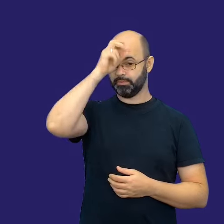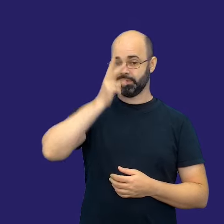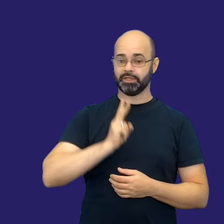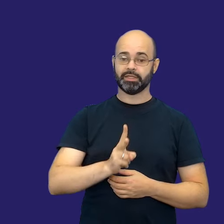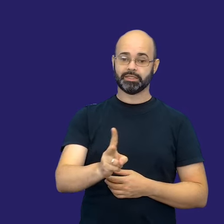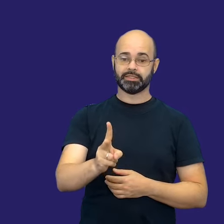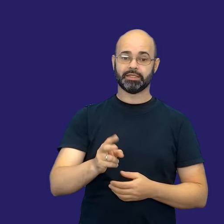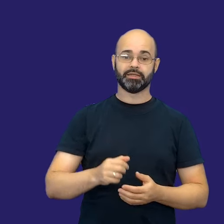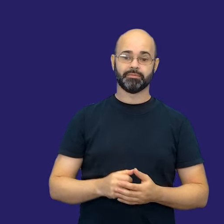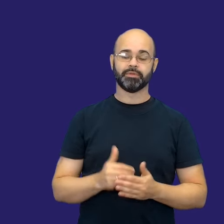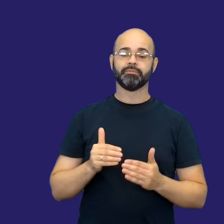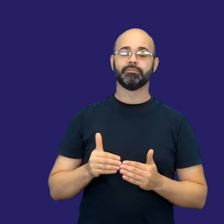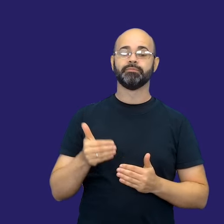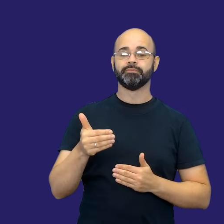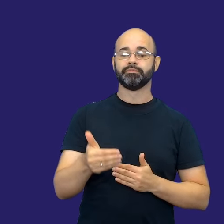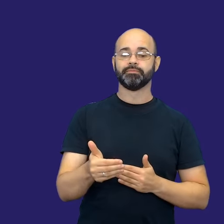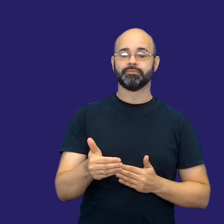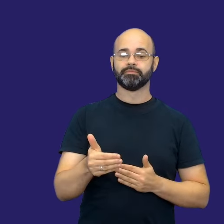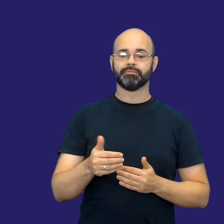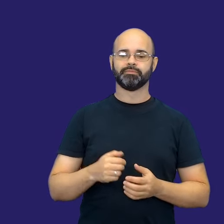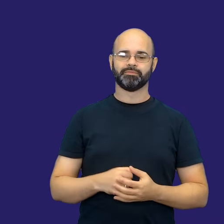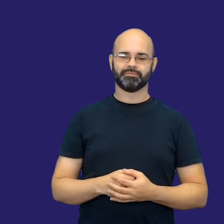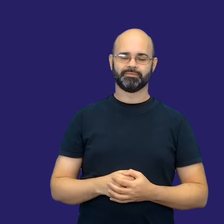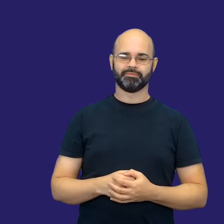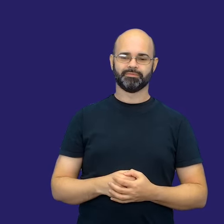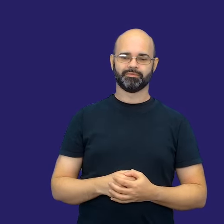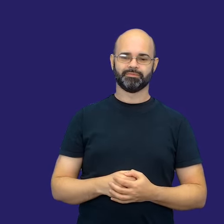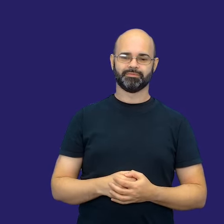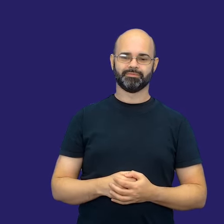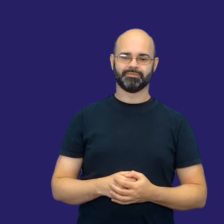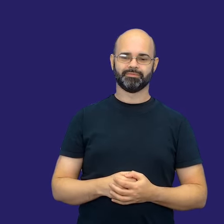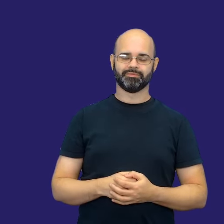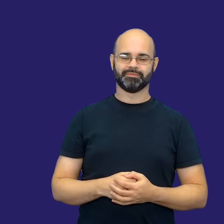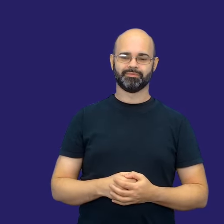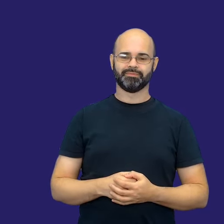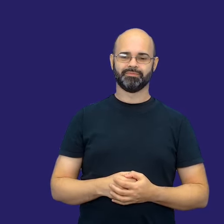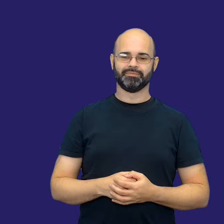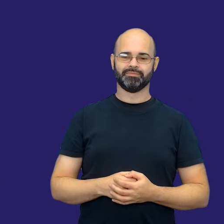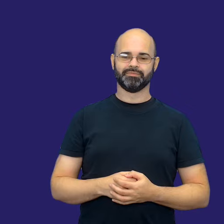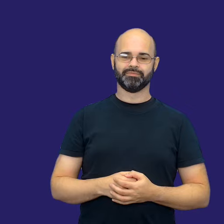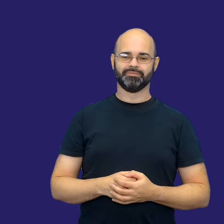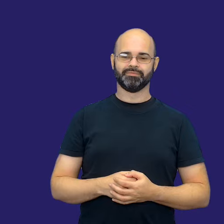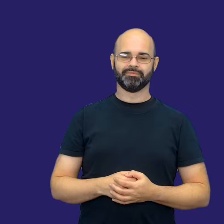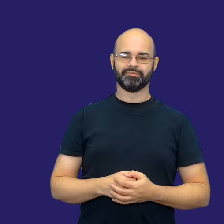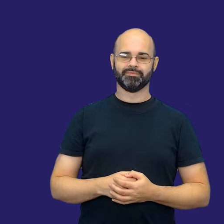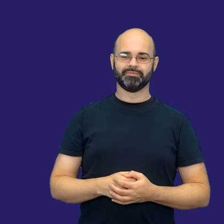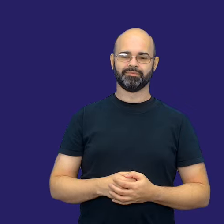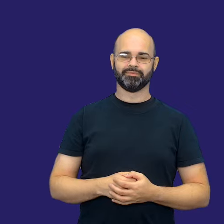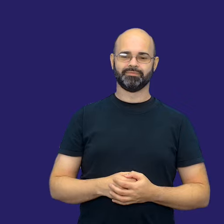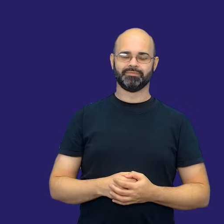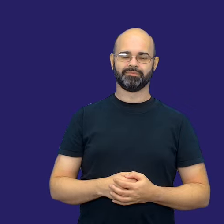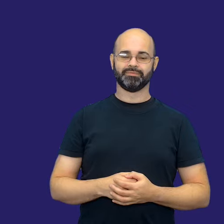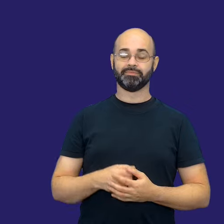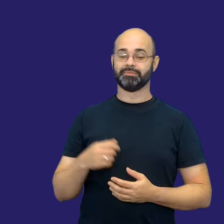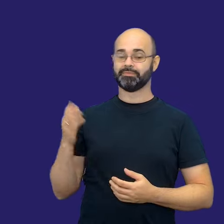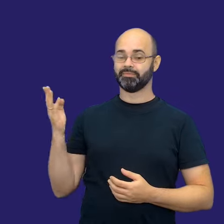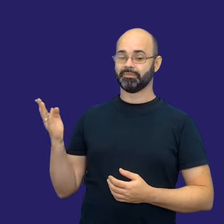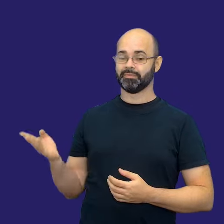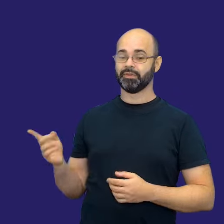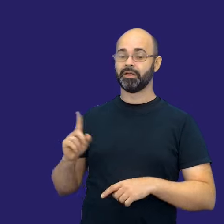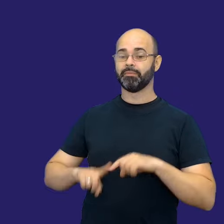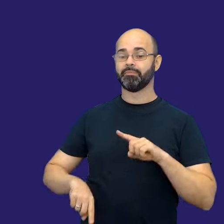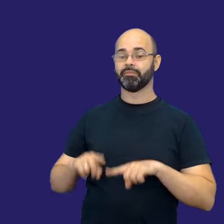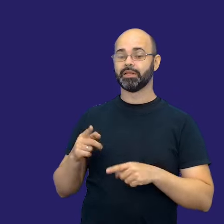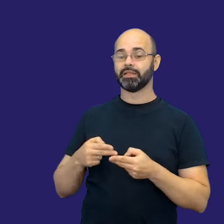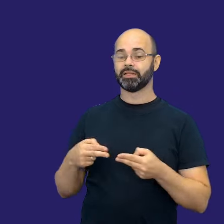próximo slide, é muito importante que vocês tenham os materiais do